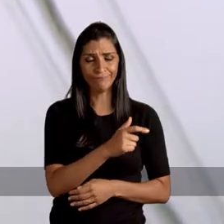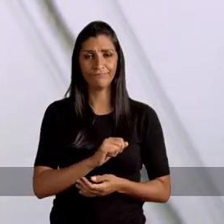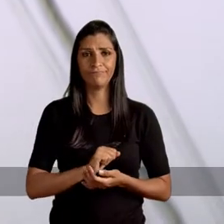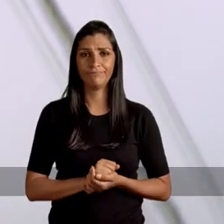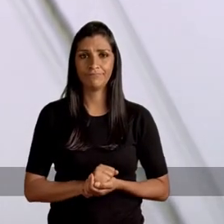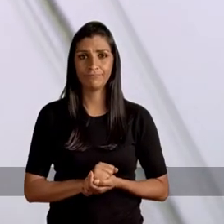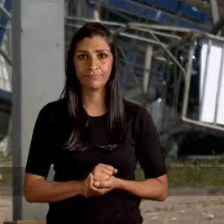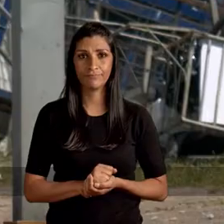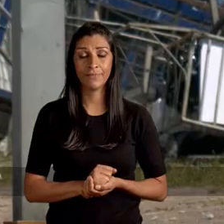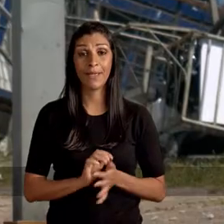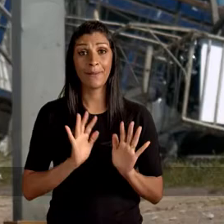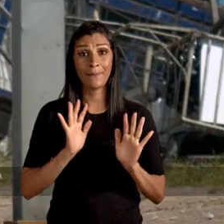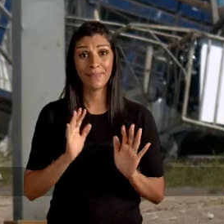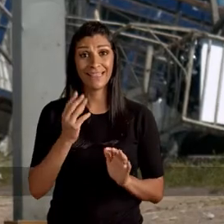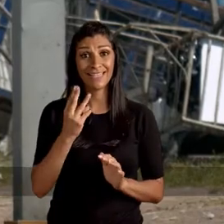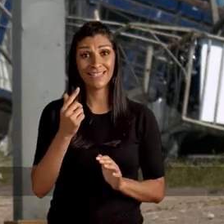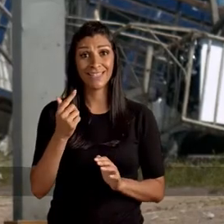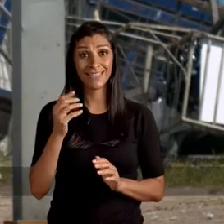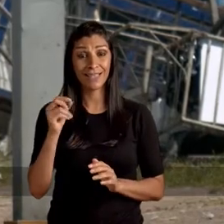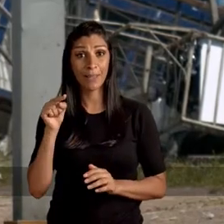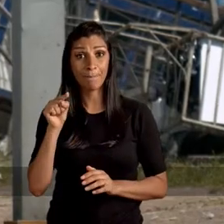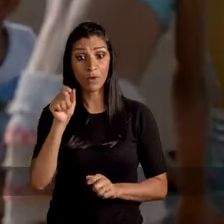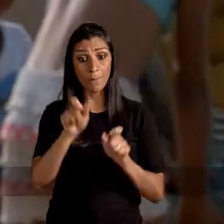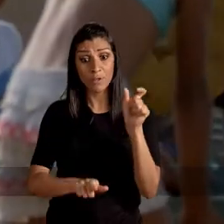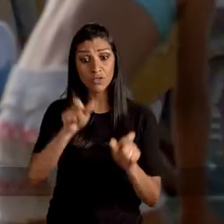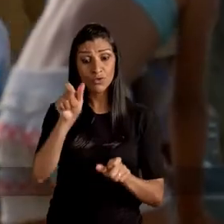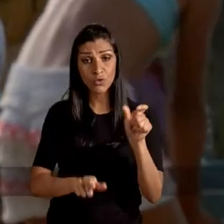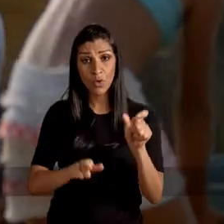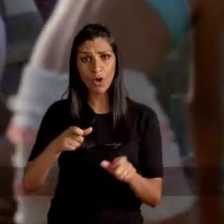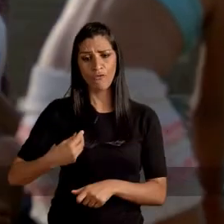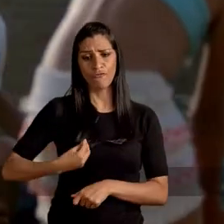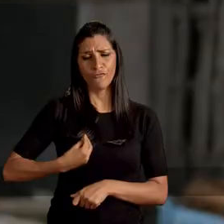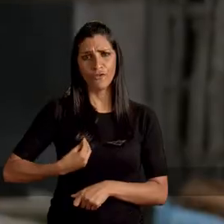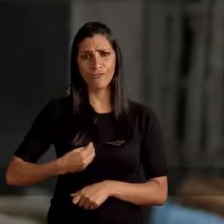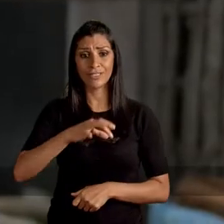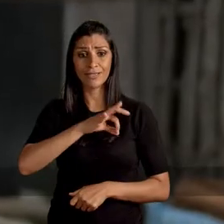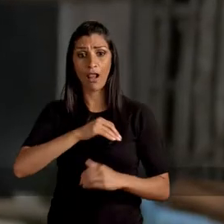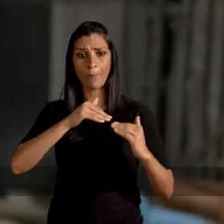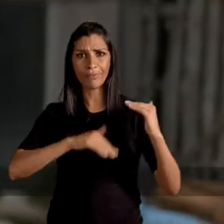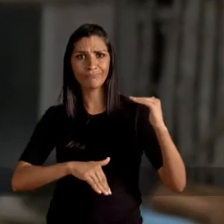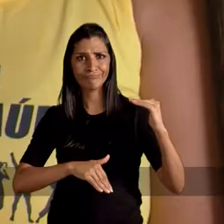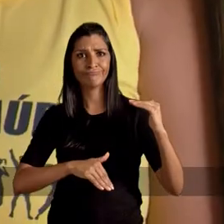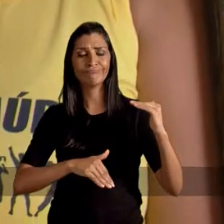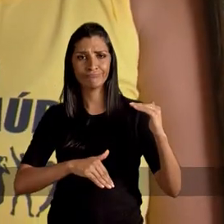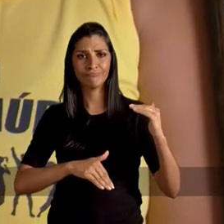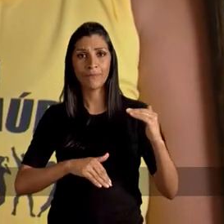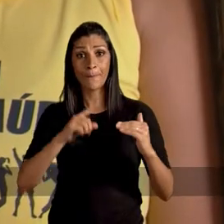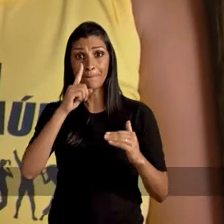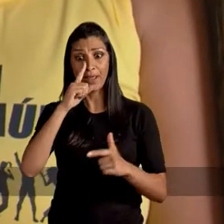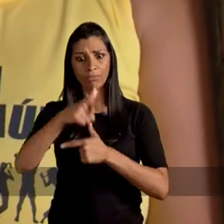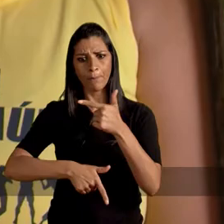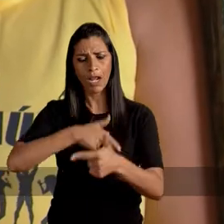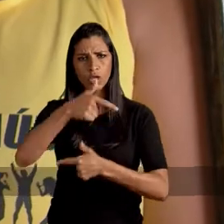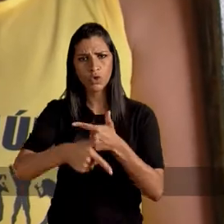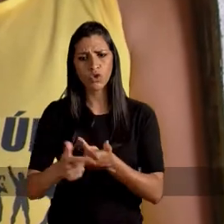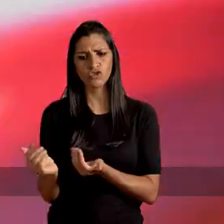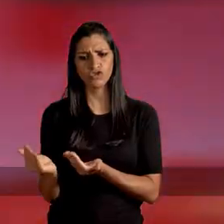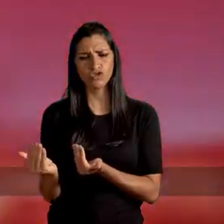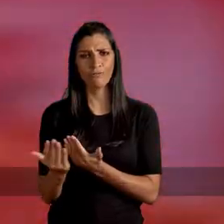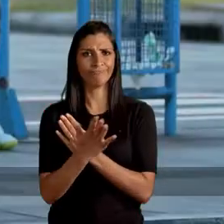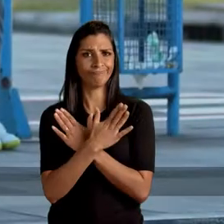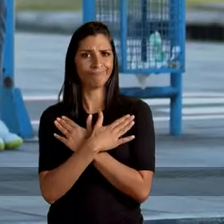ter água na torneira. Entre elas, 370 mil porto-alegrenses que vivem com menos de meio salário mínimo. Mães